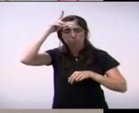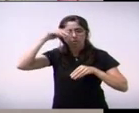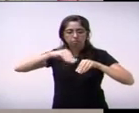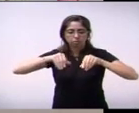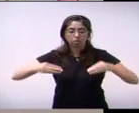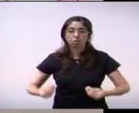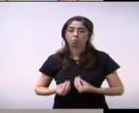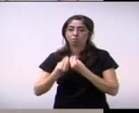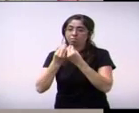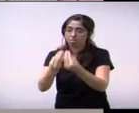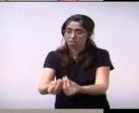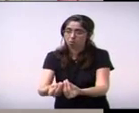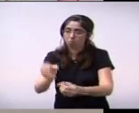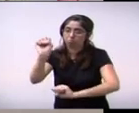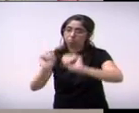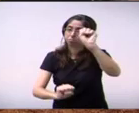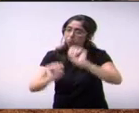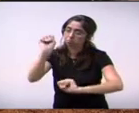o slide 2